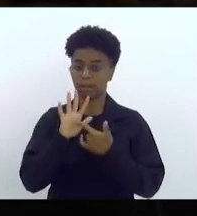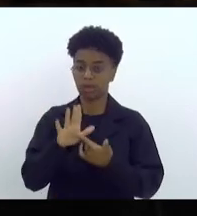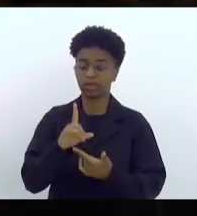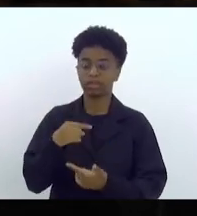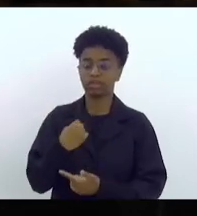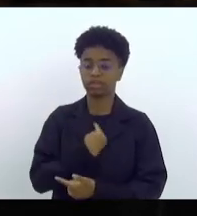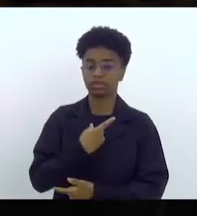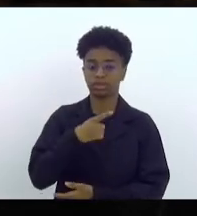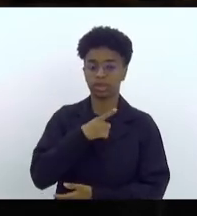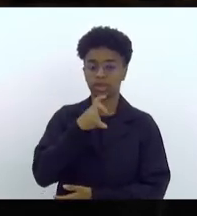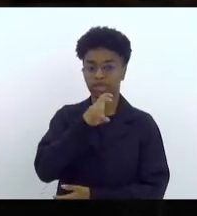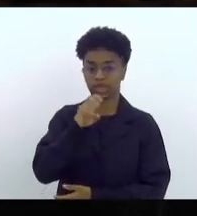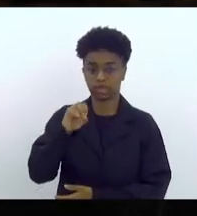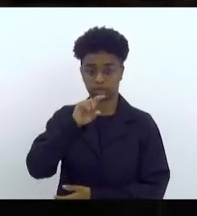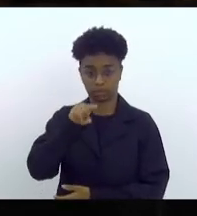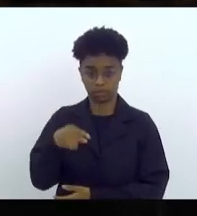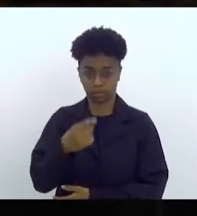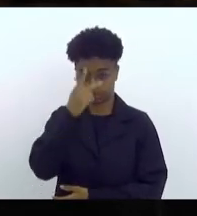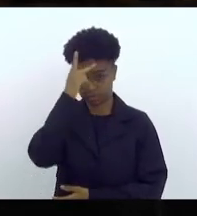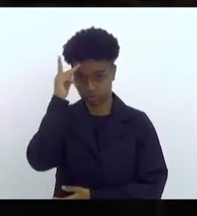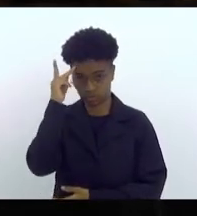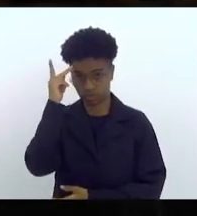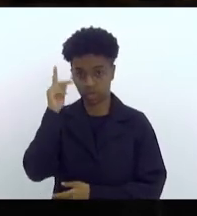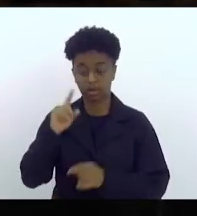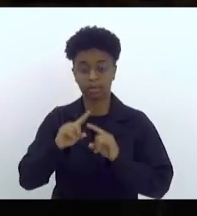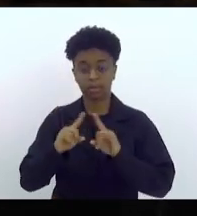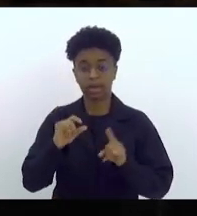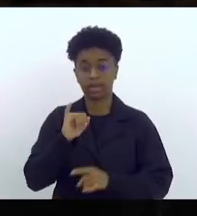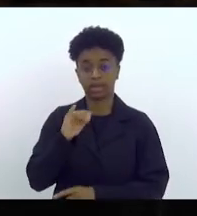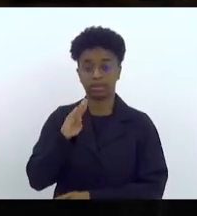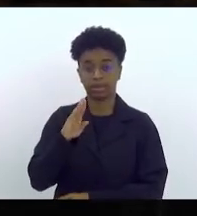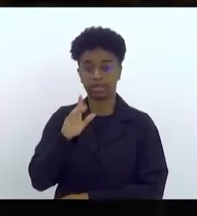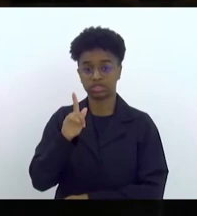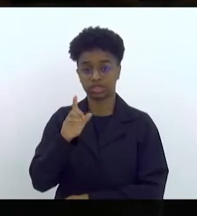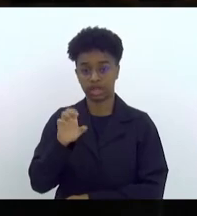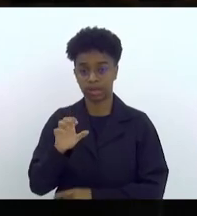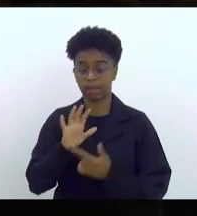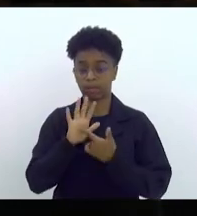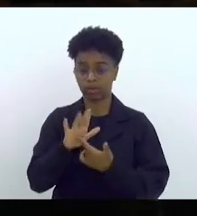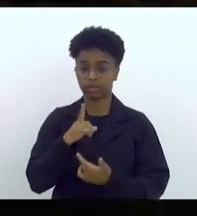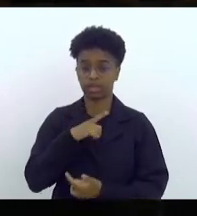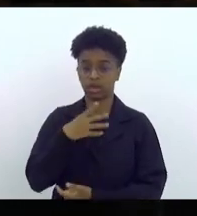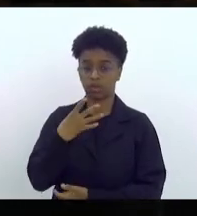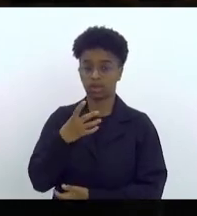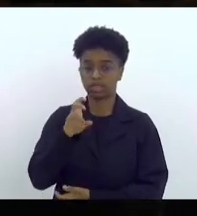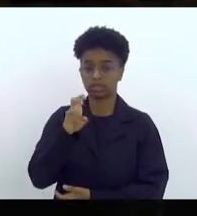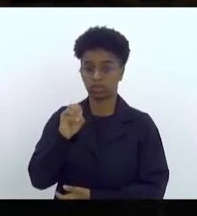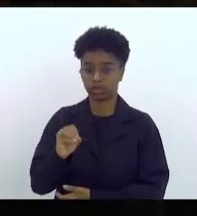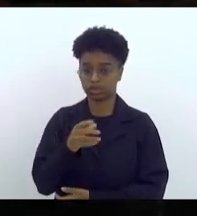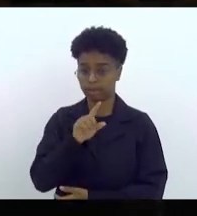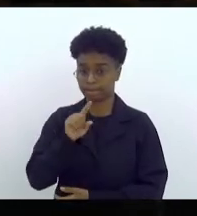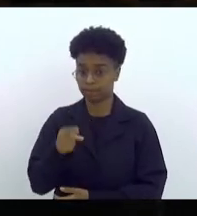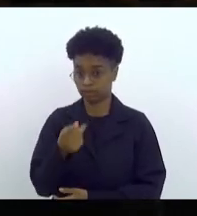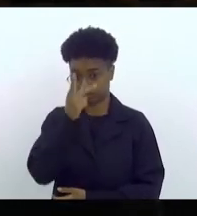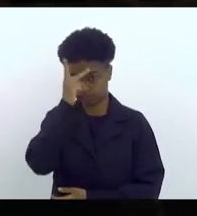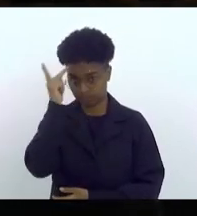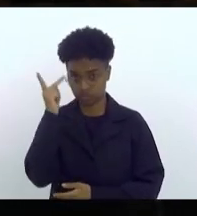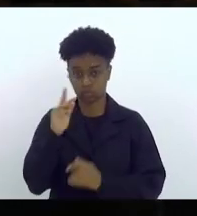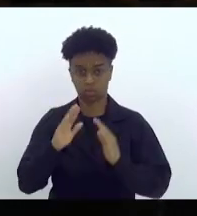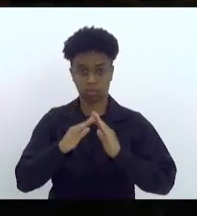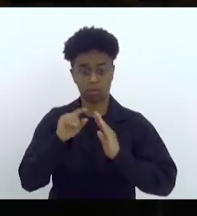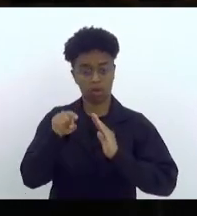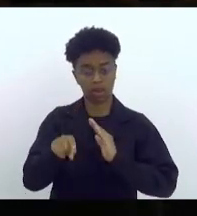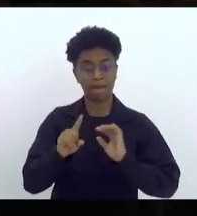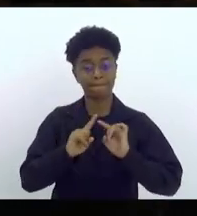o IBGE de 450 mil pessoas, uma cidade que não